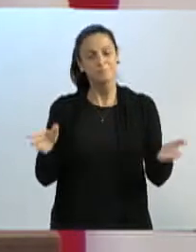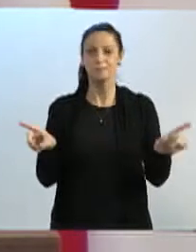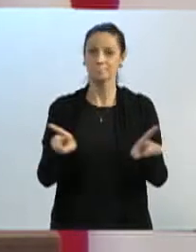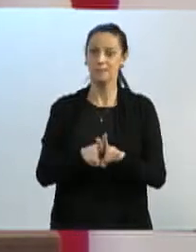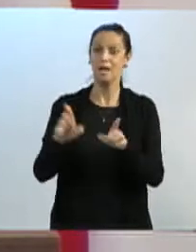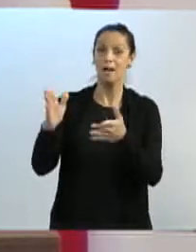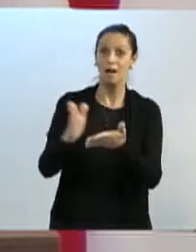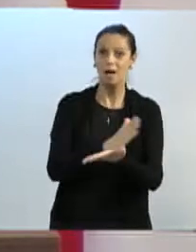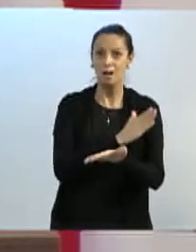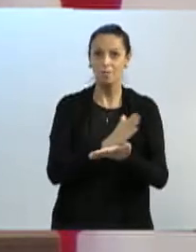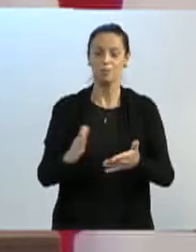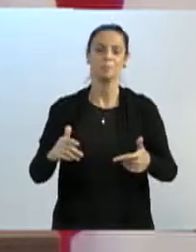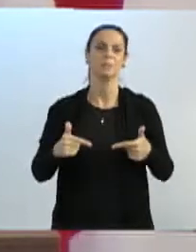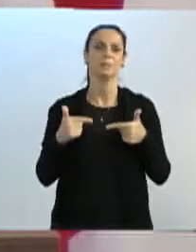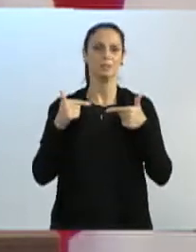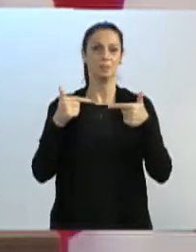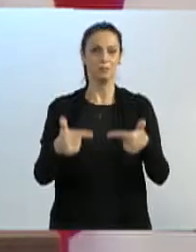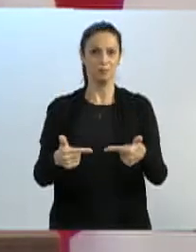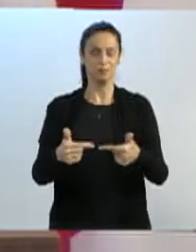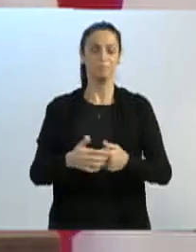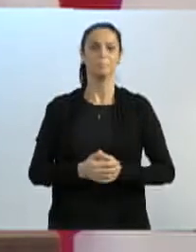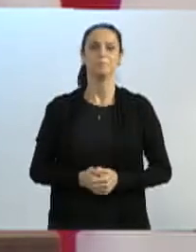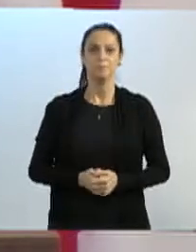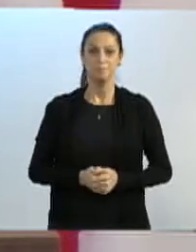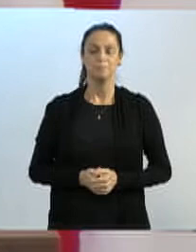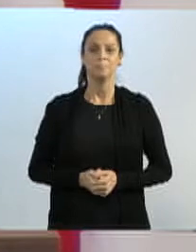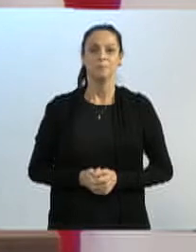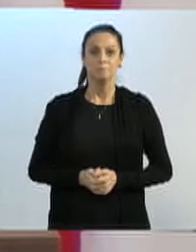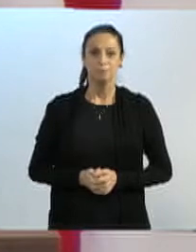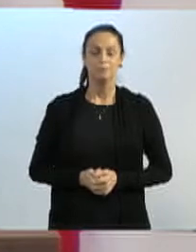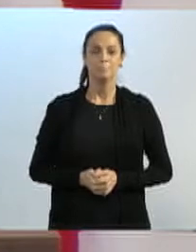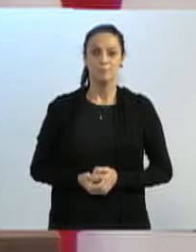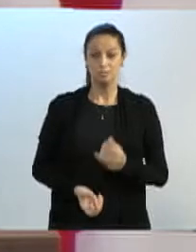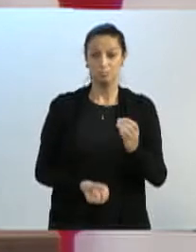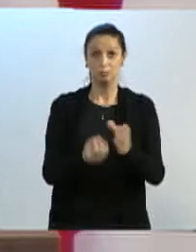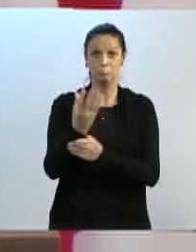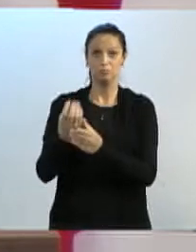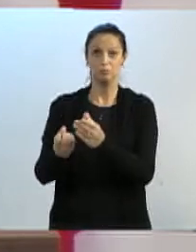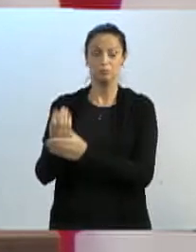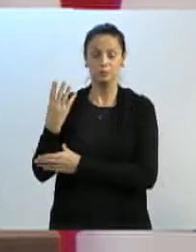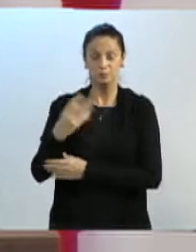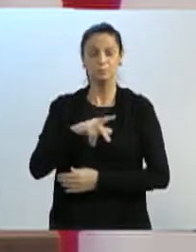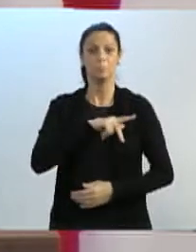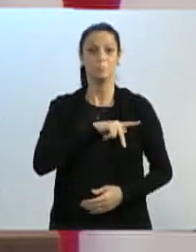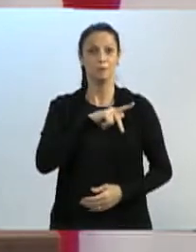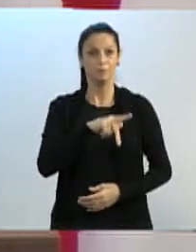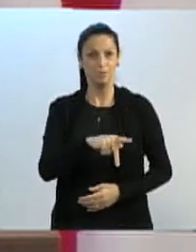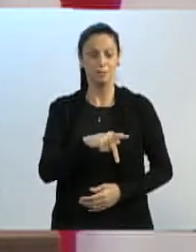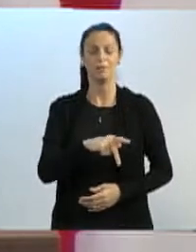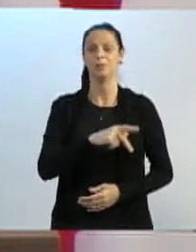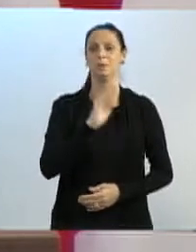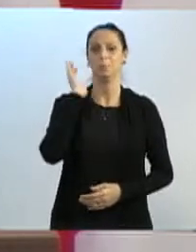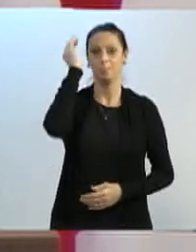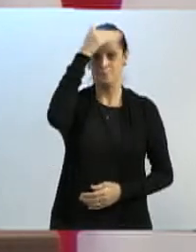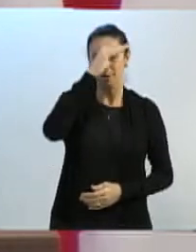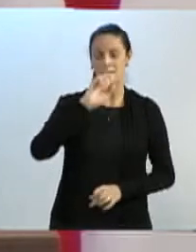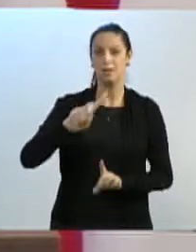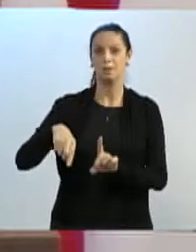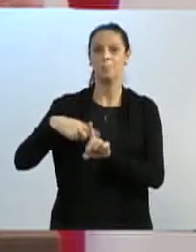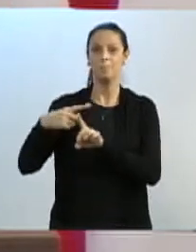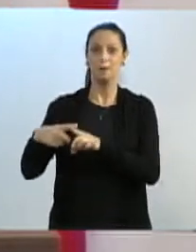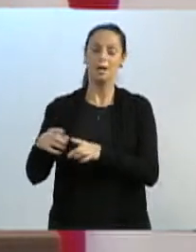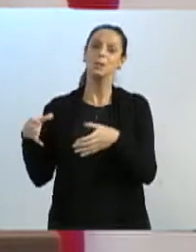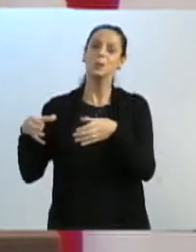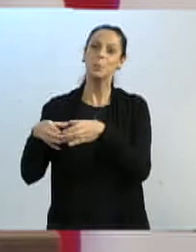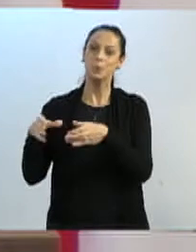outras ações que estão sendo implementadas pelo prefeito Mário, pelo executivo, no meio